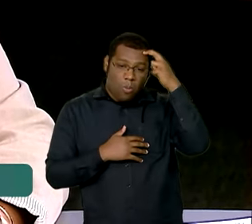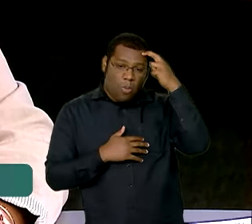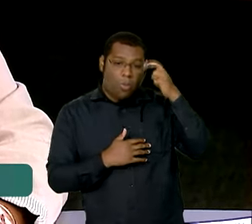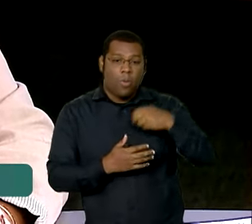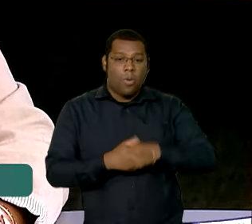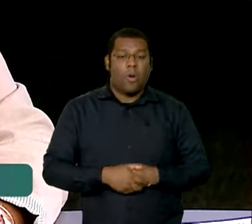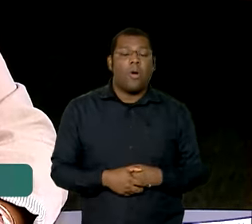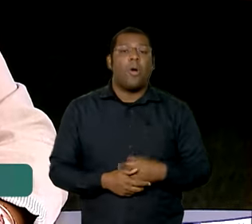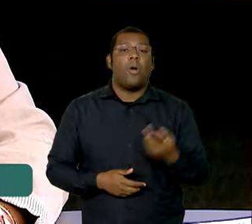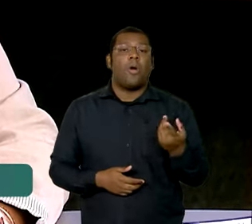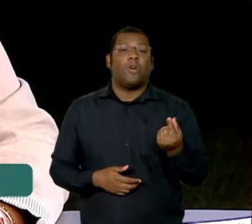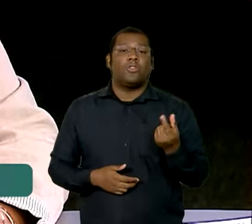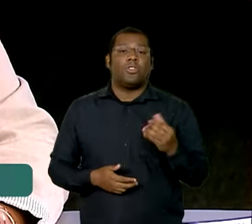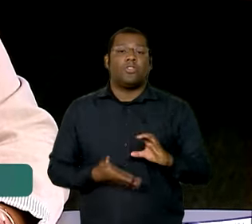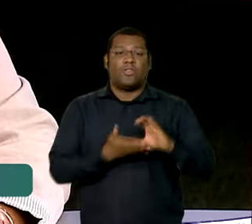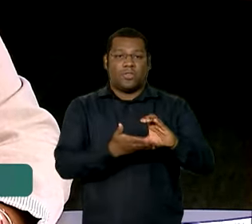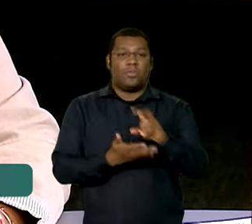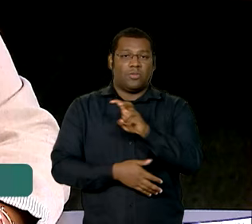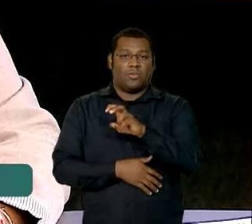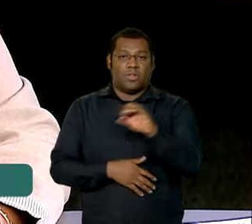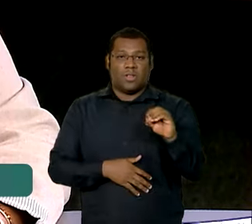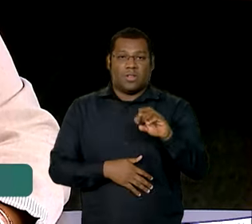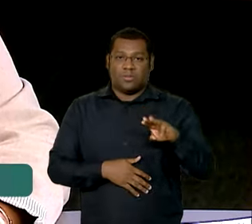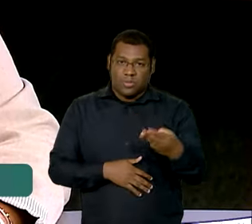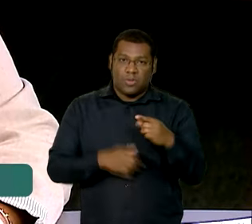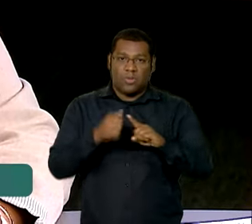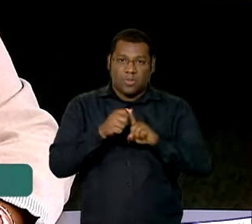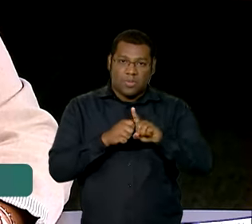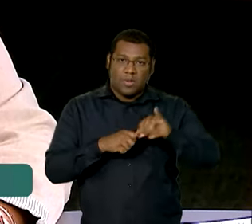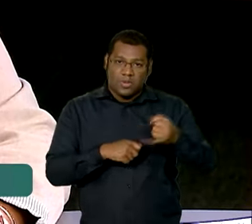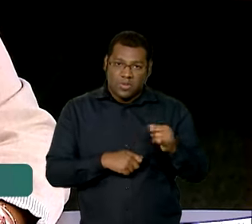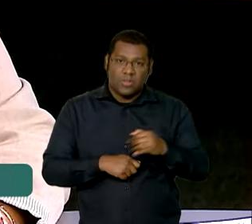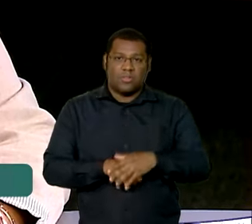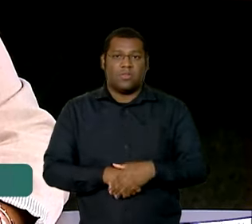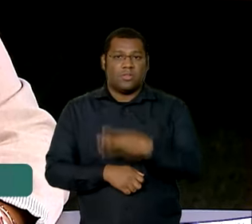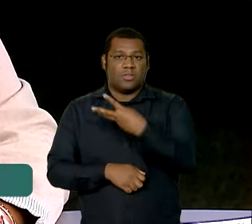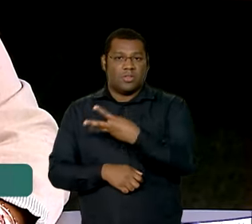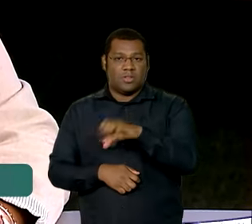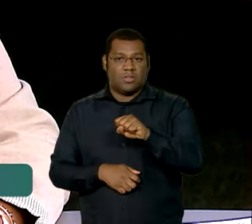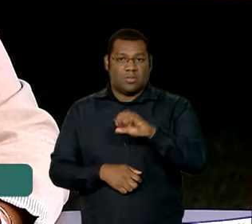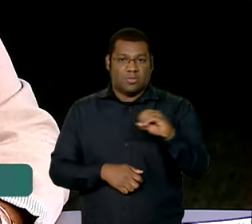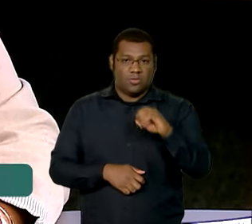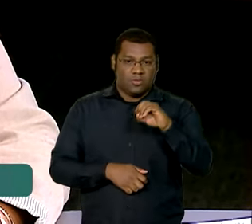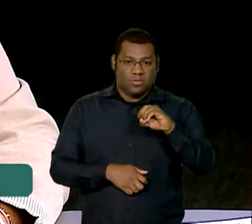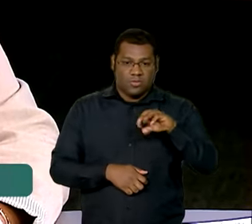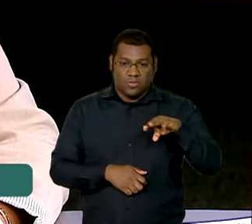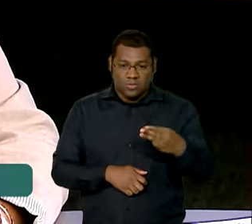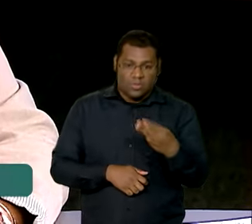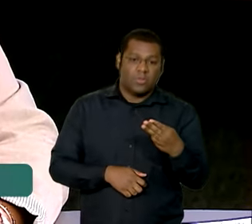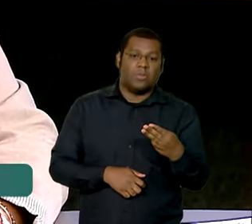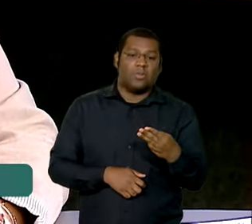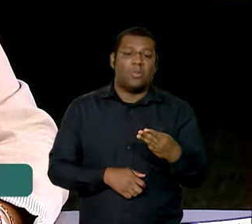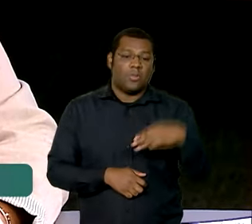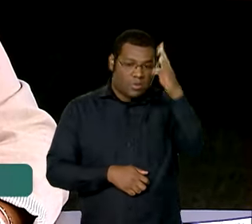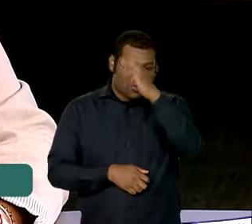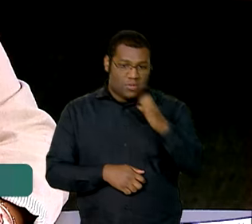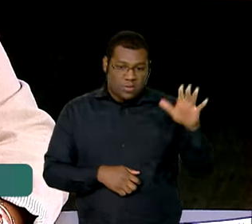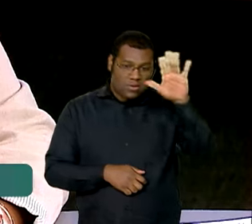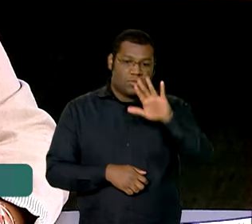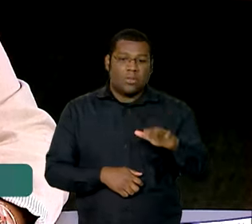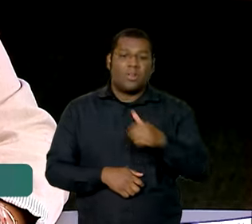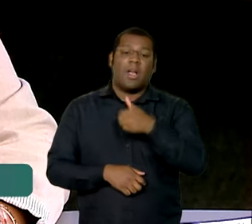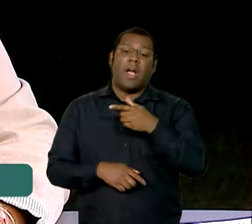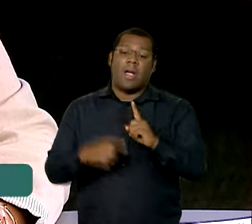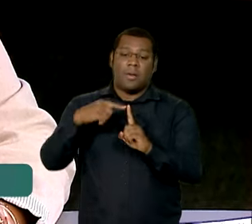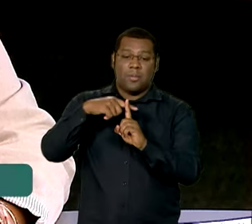500 milhões no começo do ano, 380 milhões para a produção nacional com colaboração internacional e mais 180